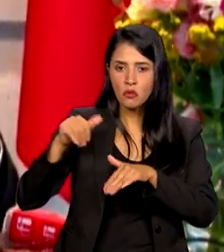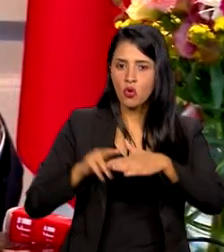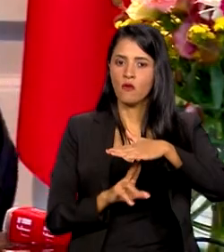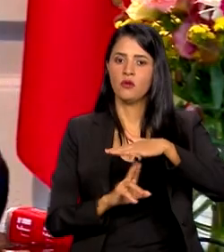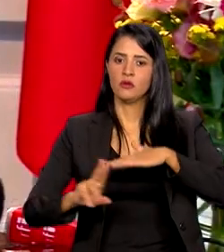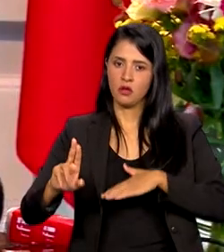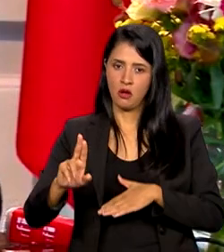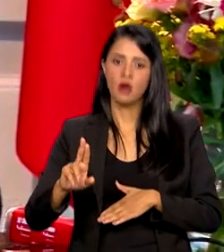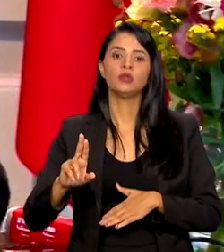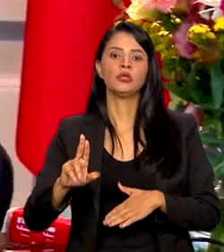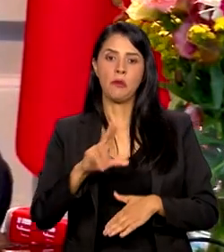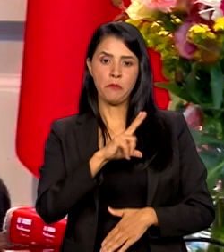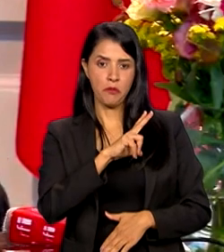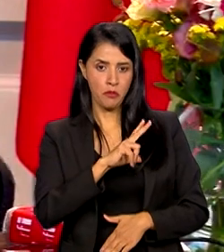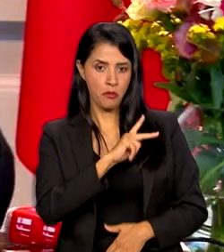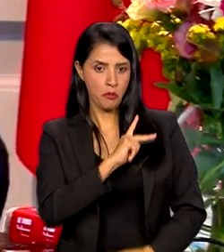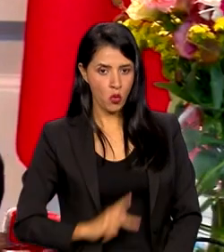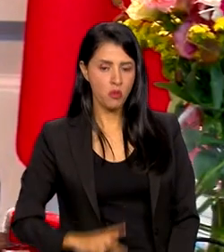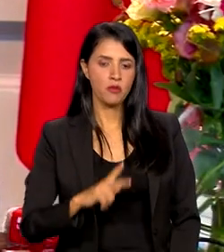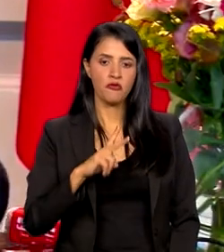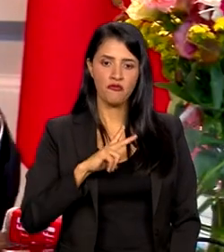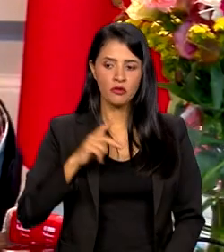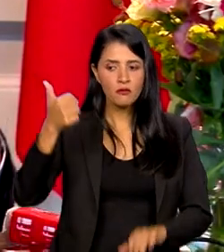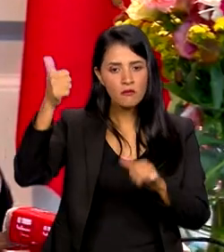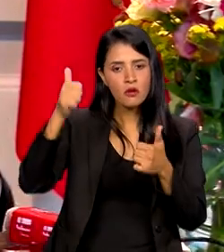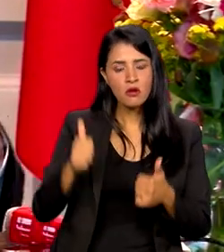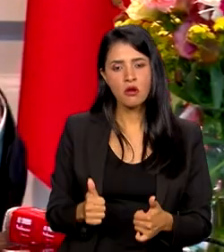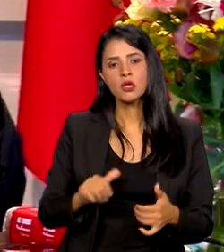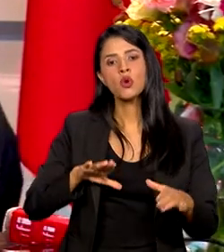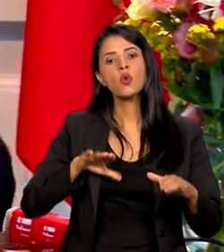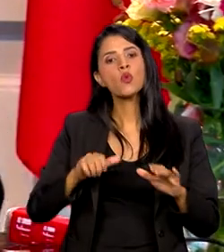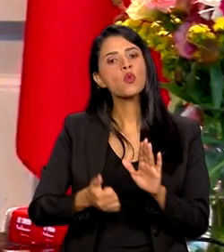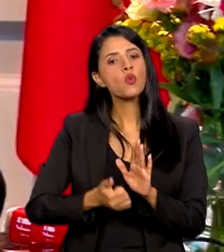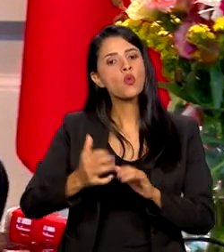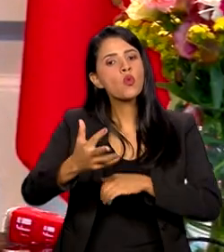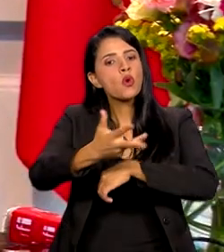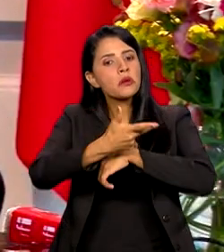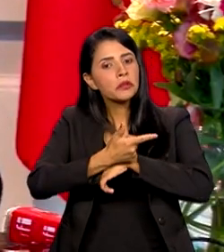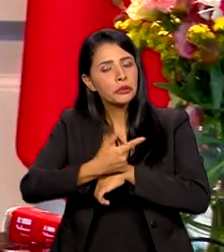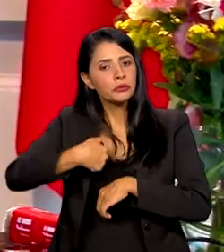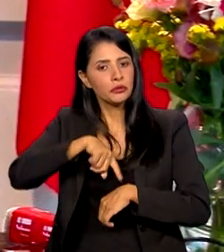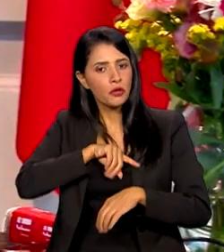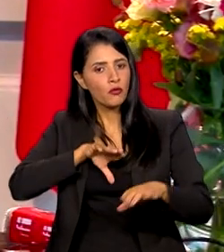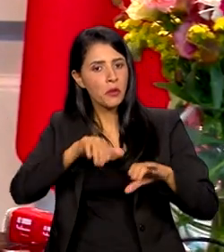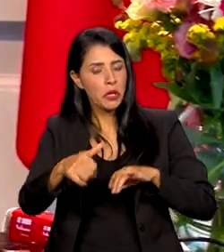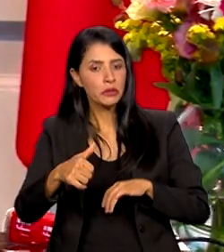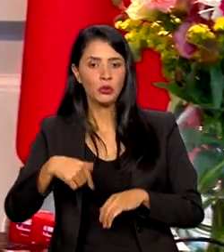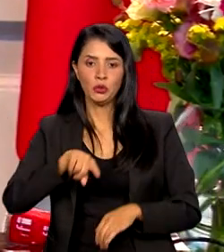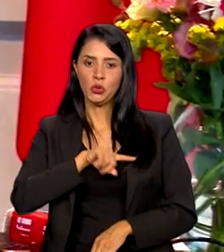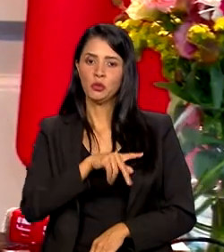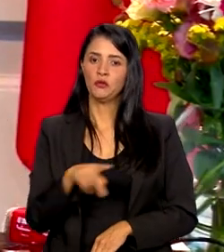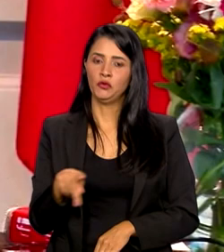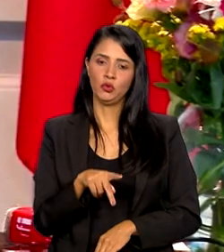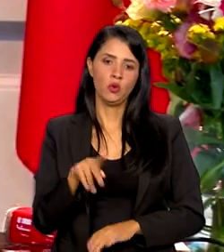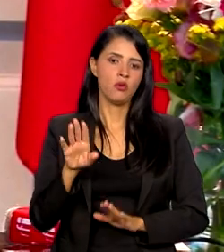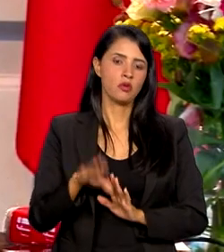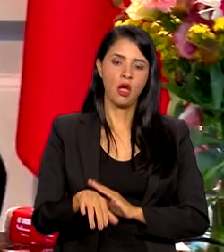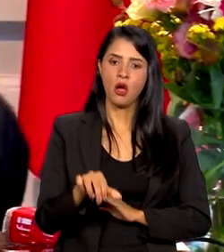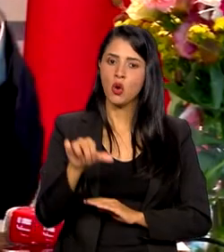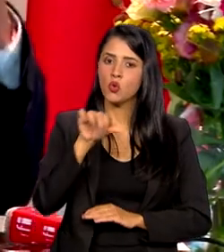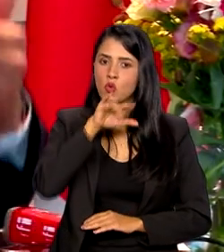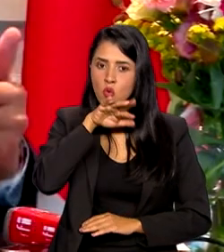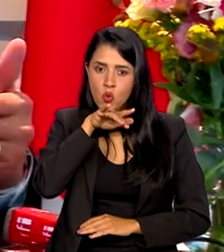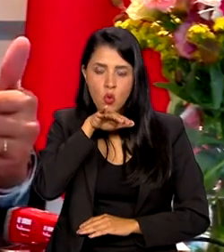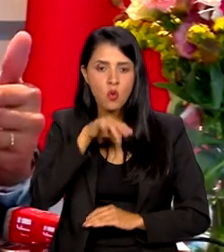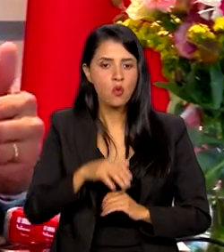públicas e privadas para avaliarmos que a qualidade da formação inicial dos nossos professores no Brasil está muito ruim. Então, nós estamos